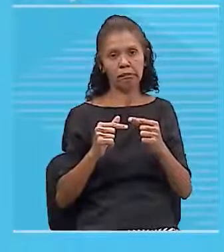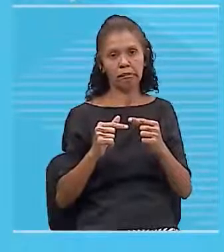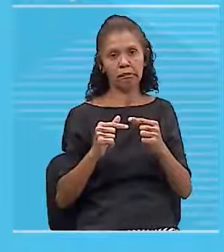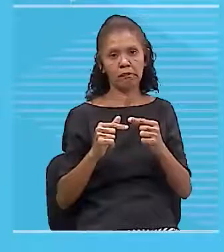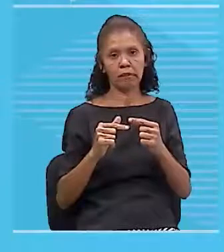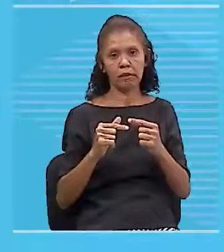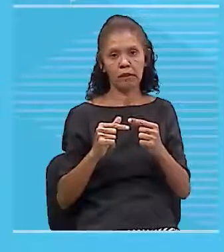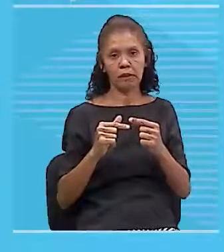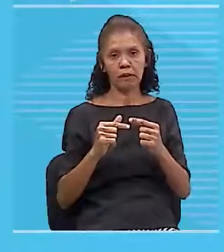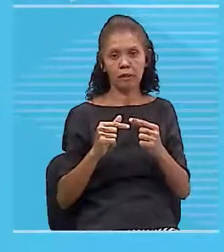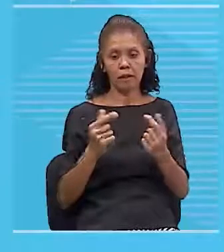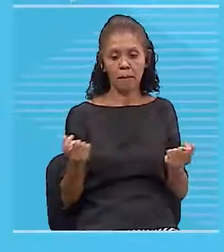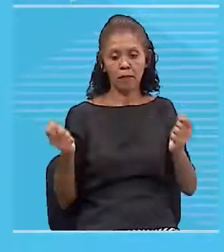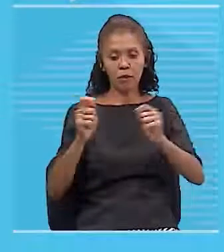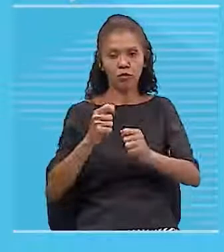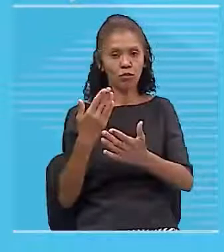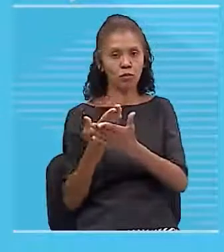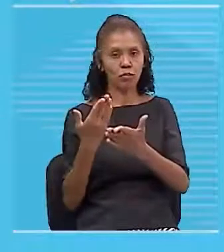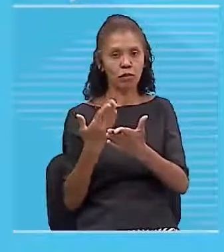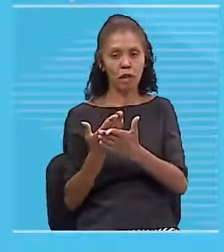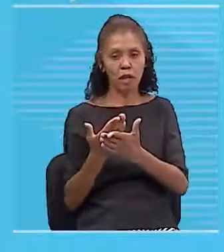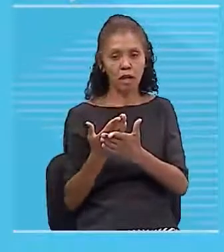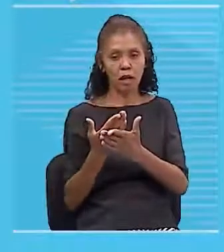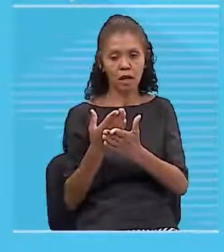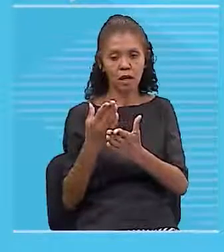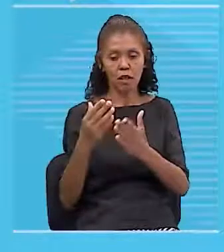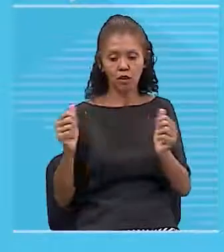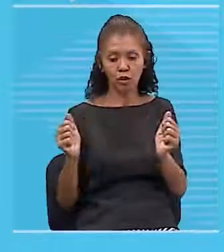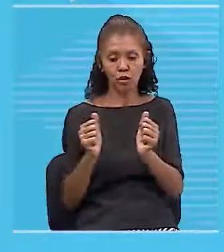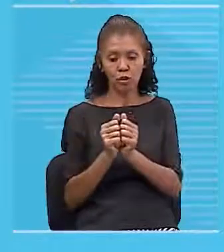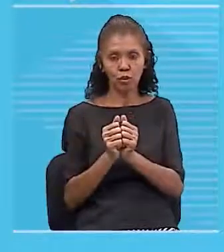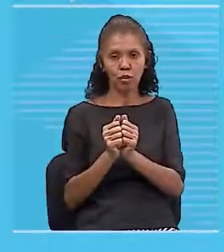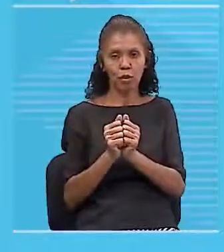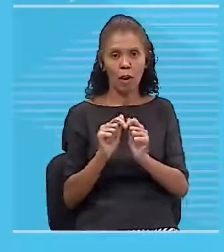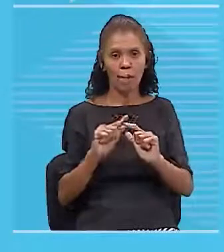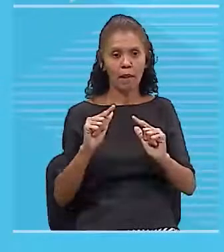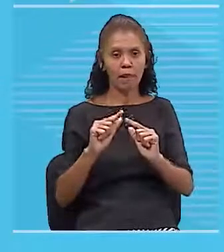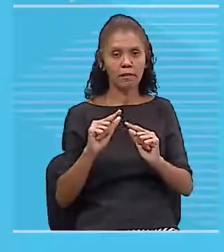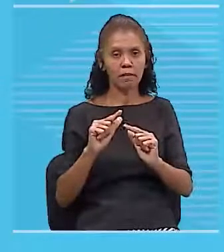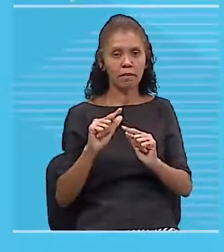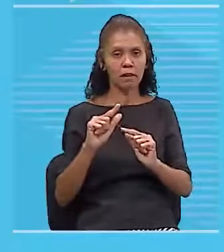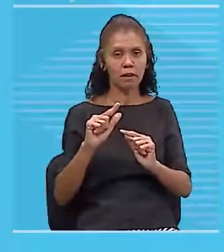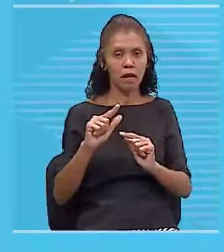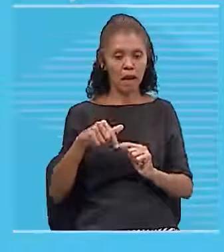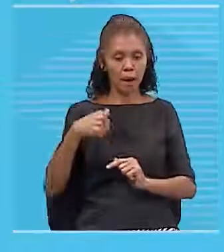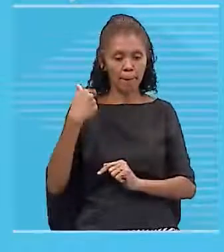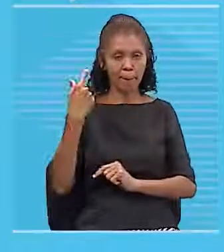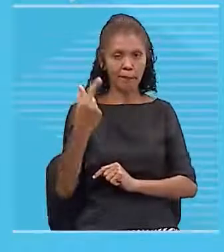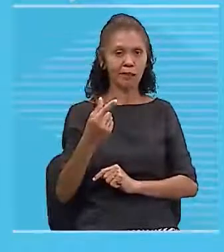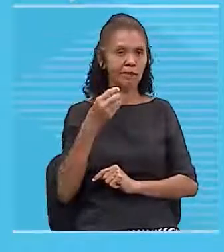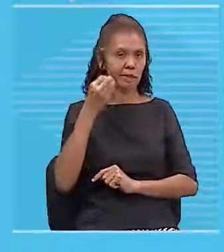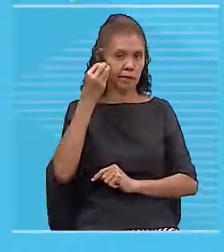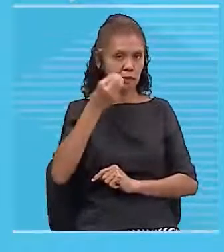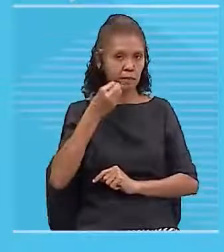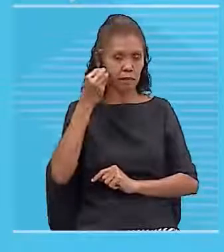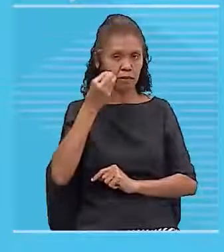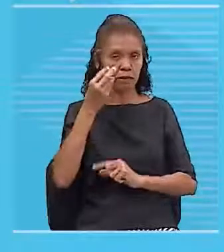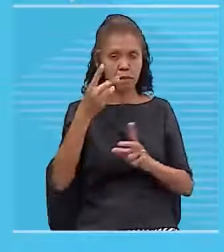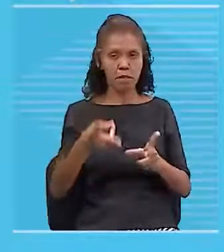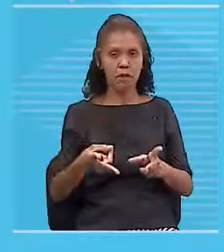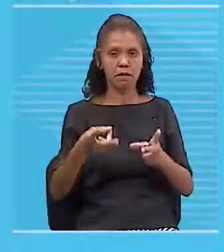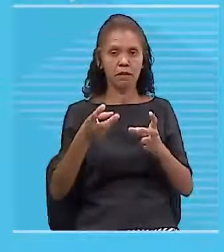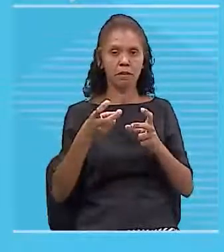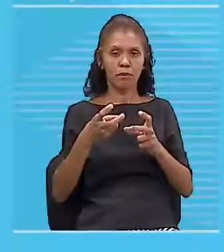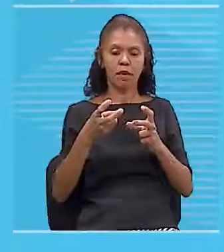estudadas juntas, certo? Mas, após esse experimento, se percebeu que